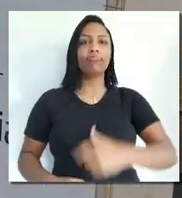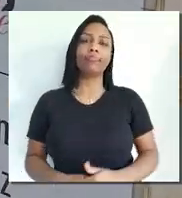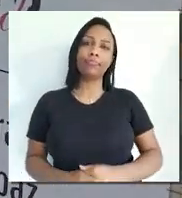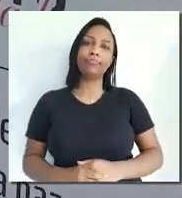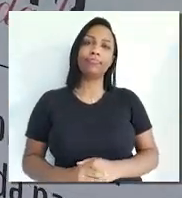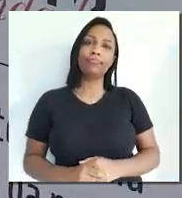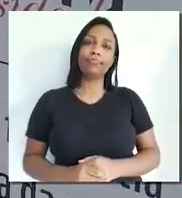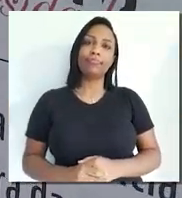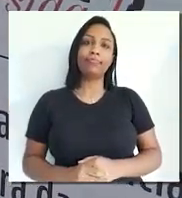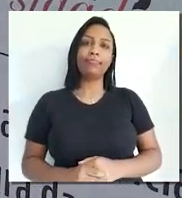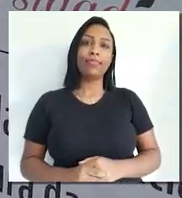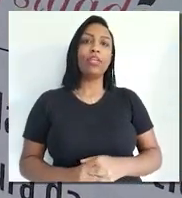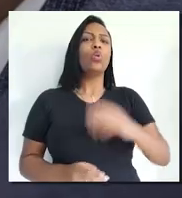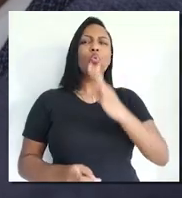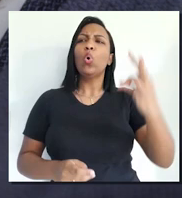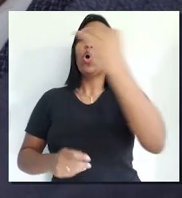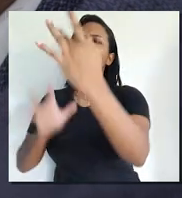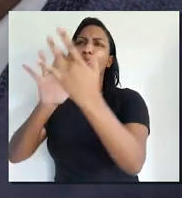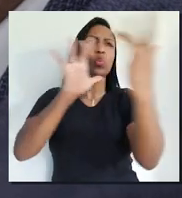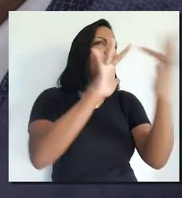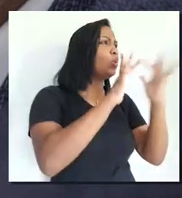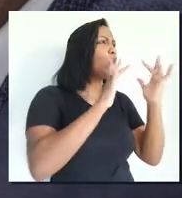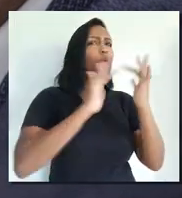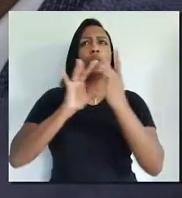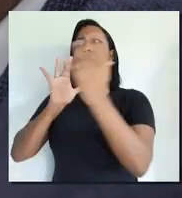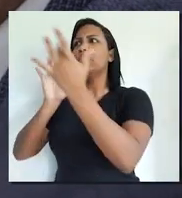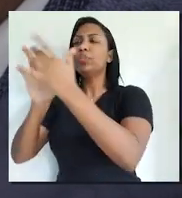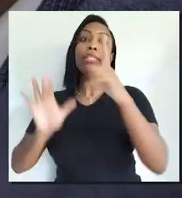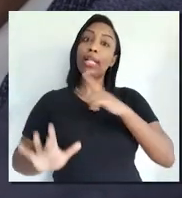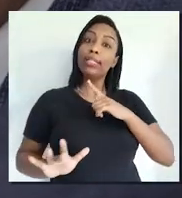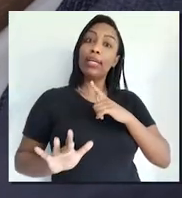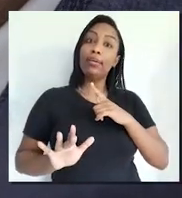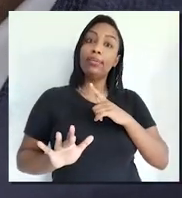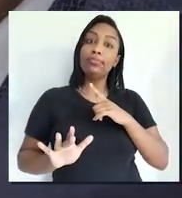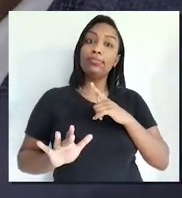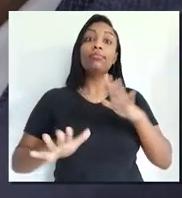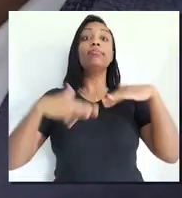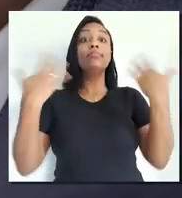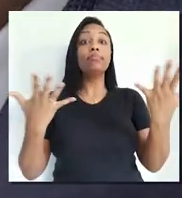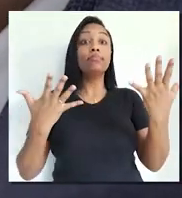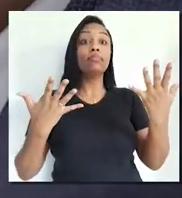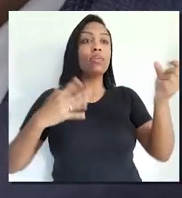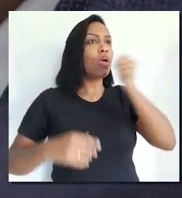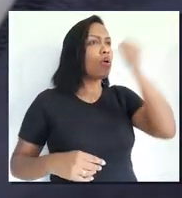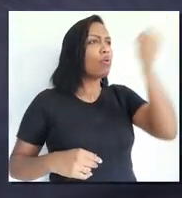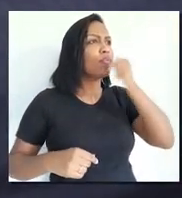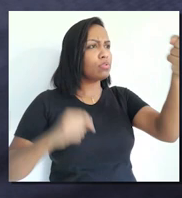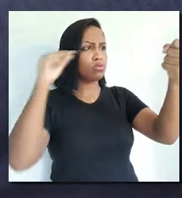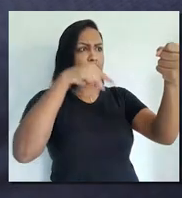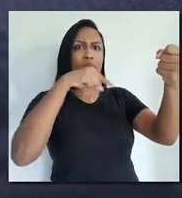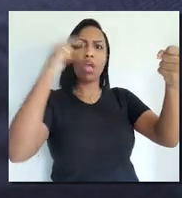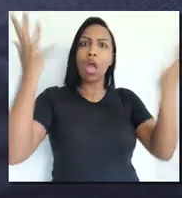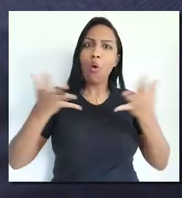nós nos relacionamos. É vibrante você perceber que, poxa, essa entrevista que eu estou fazendo, ela tem